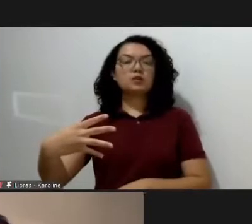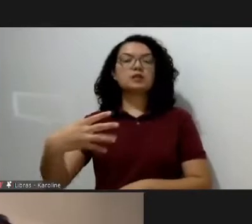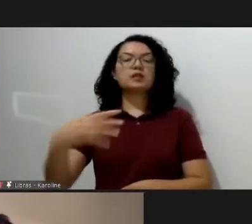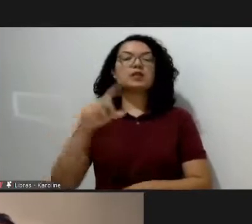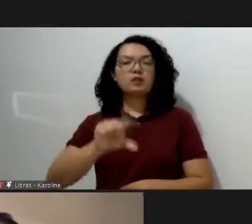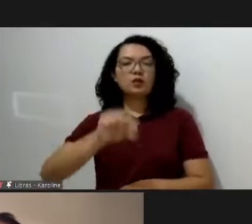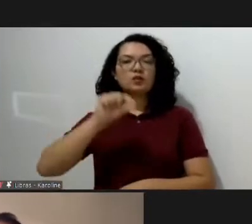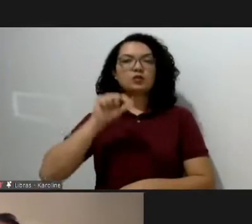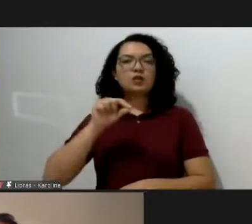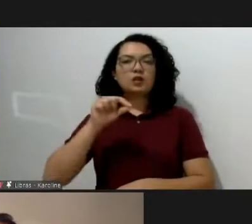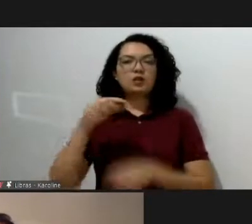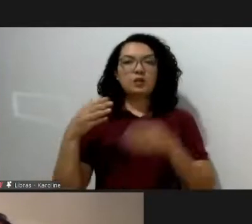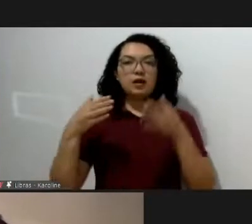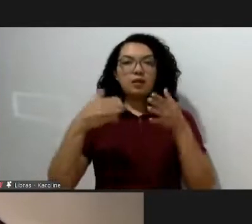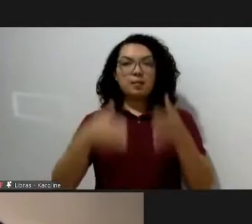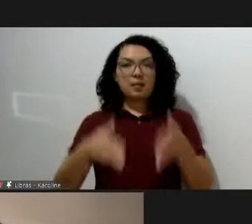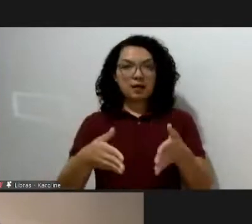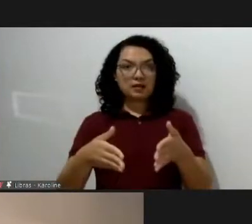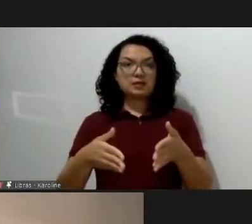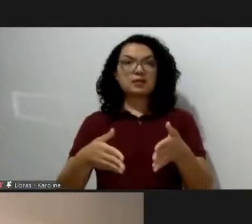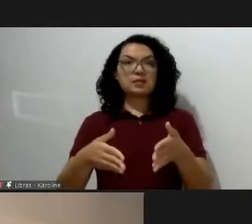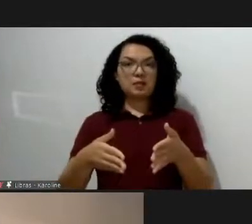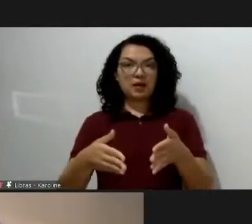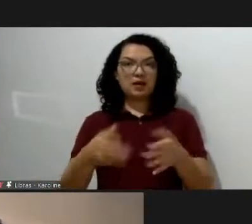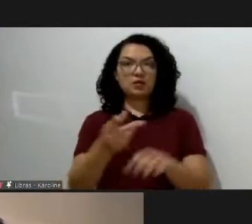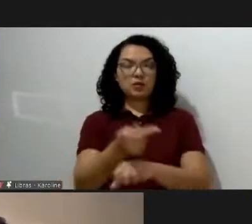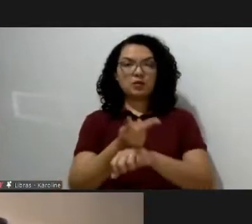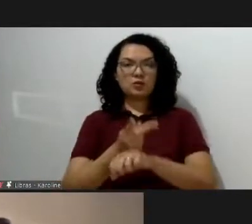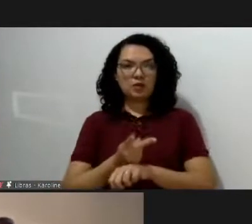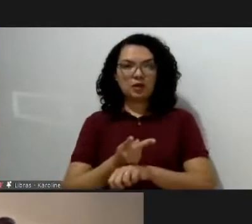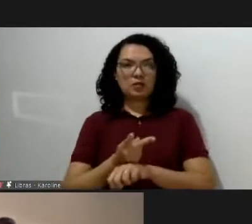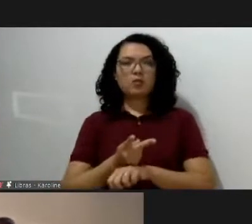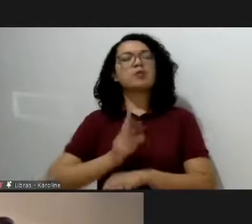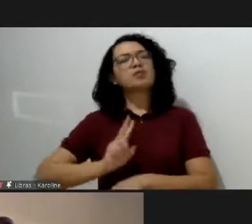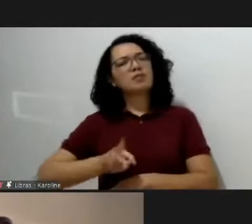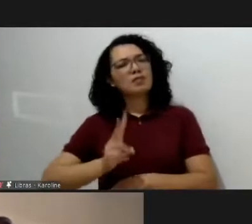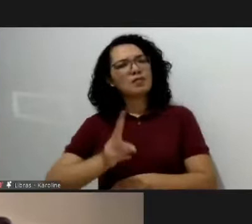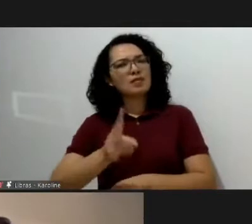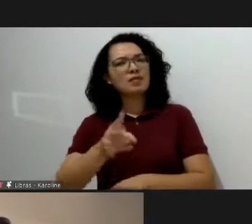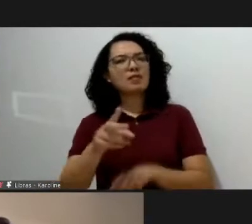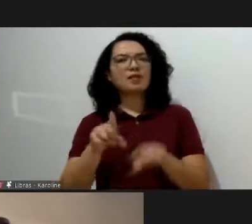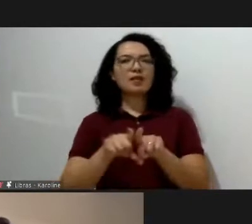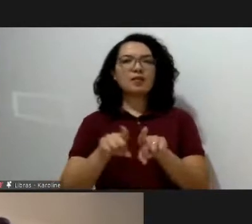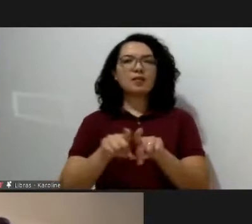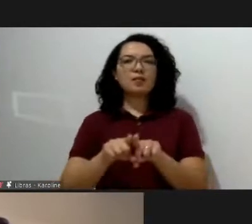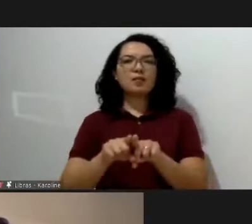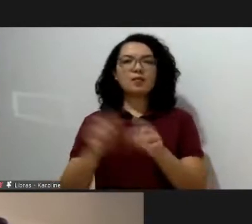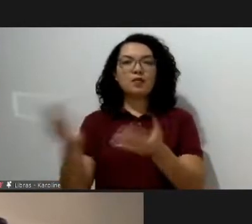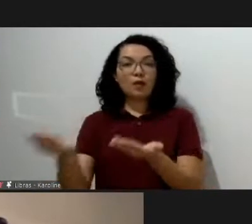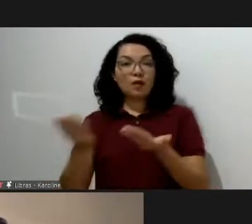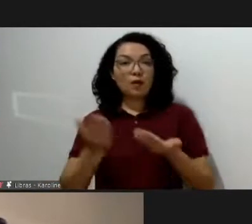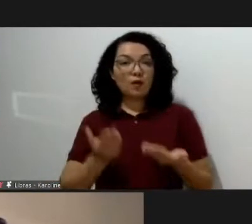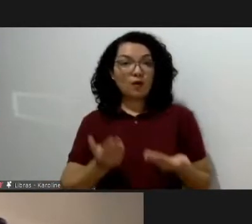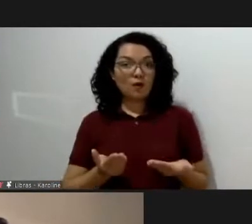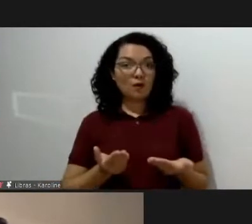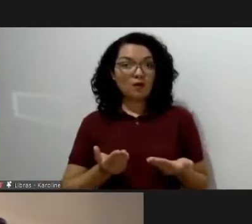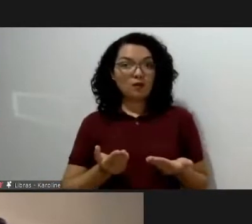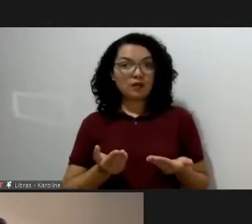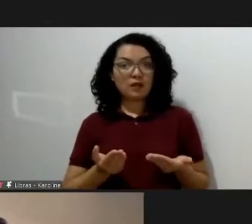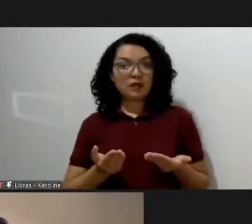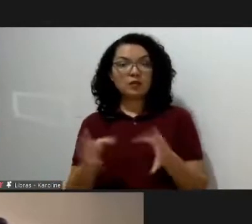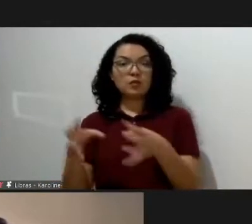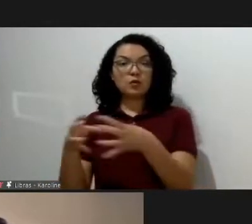Rolex Mentor e Proteger. No mesmo ano, foi convidada pelo British Council de Chile